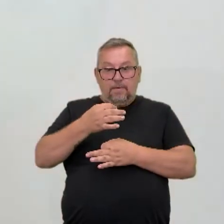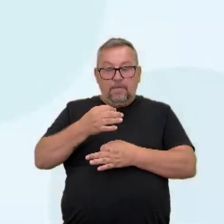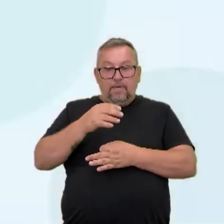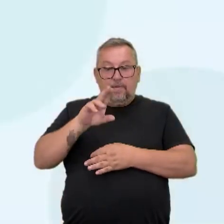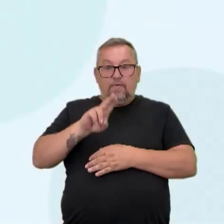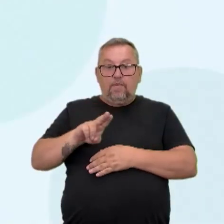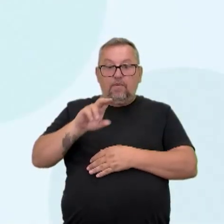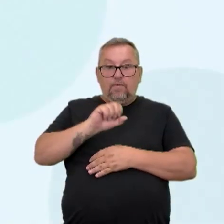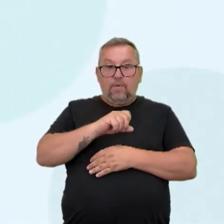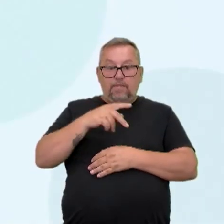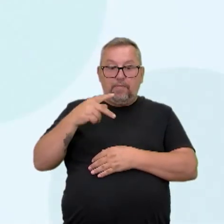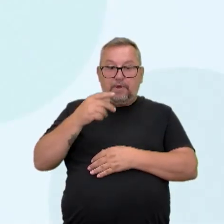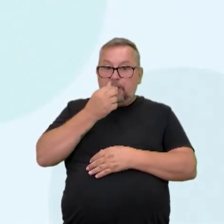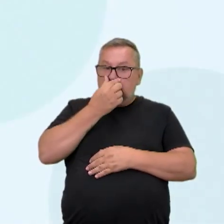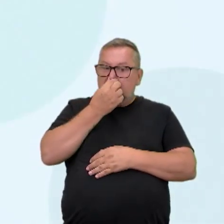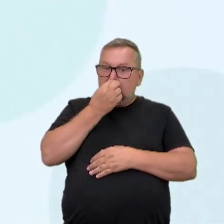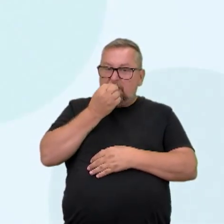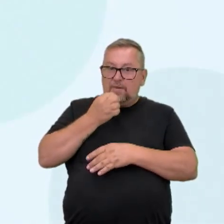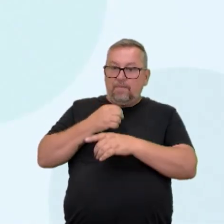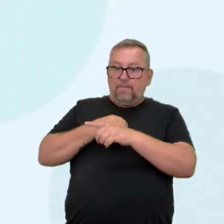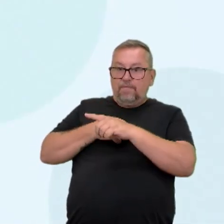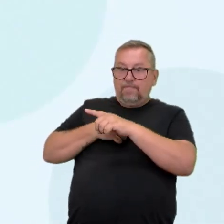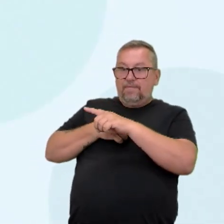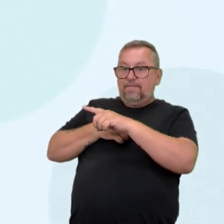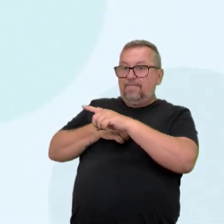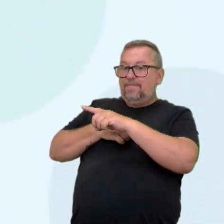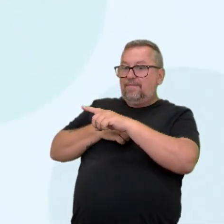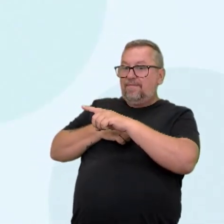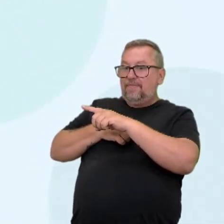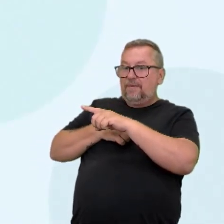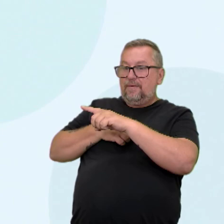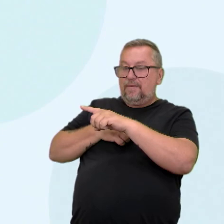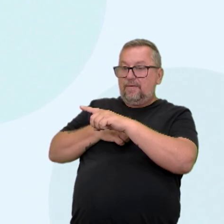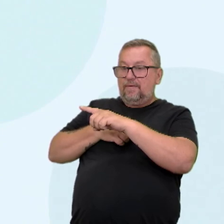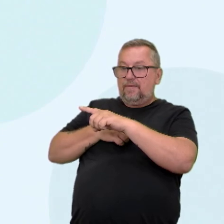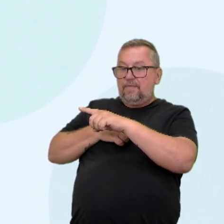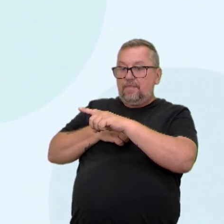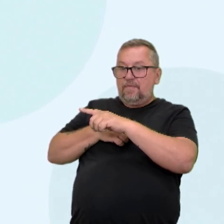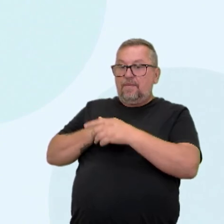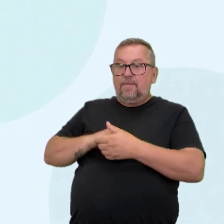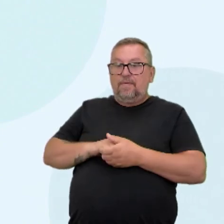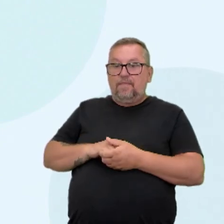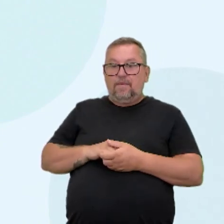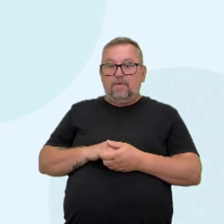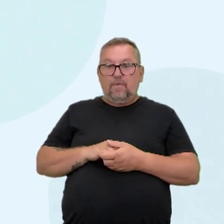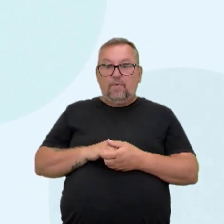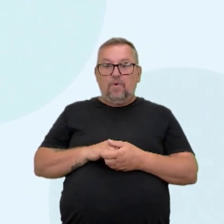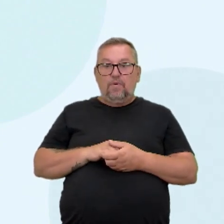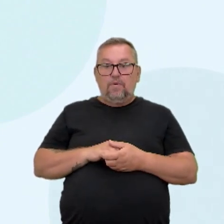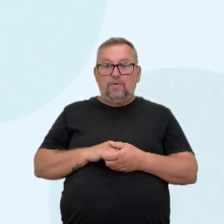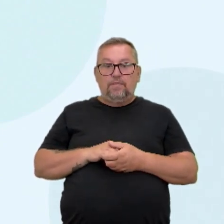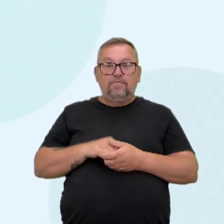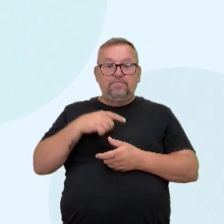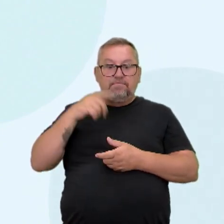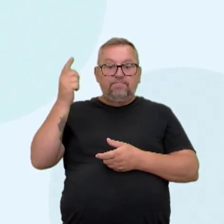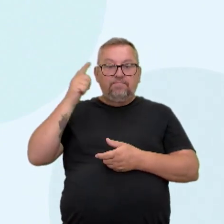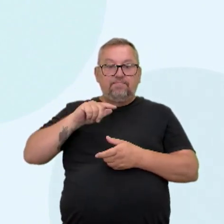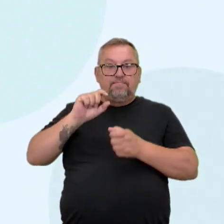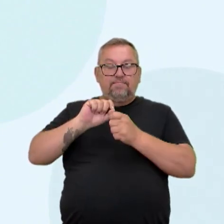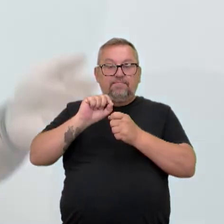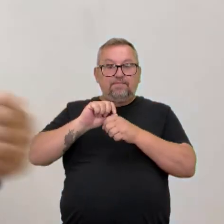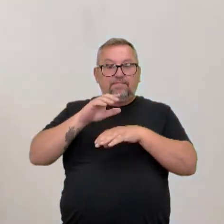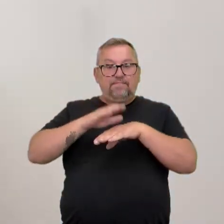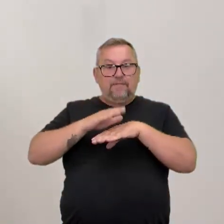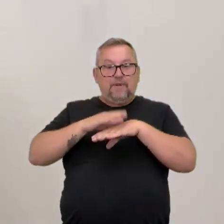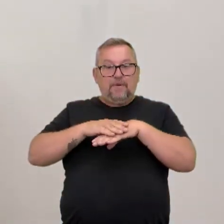aplicativo, que o aluno pode, de repente, conseguir, e ele facilita bastante a criação de um mapa mental.